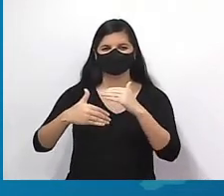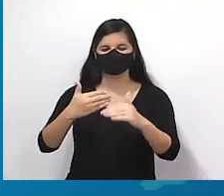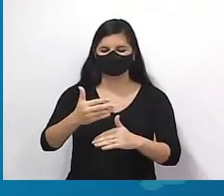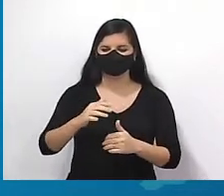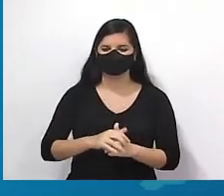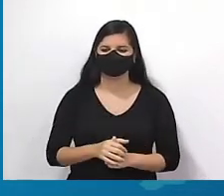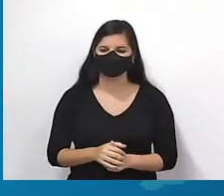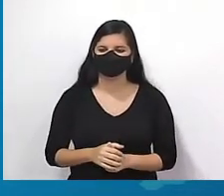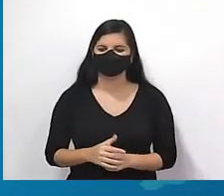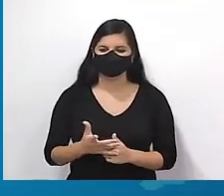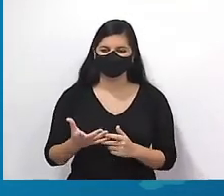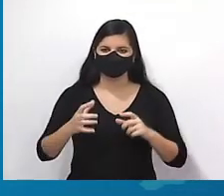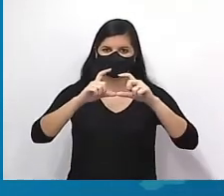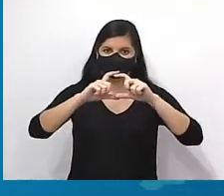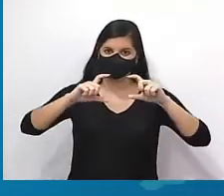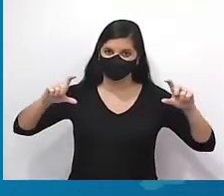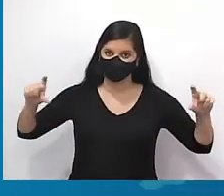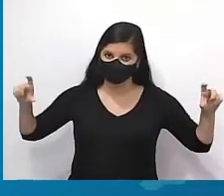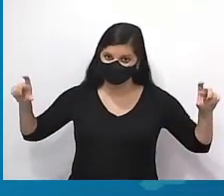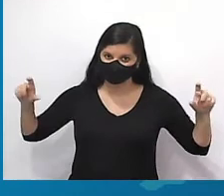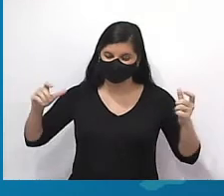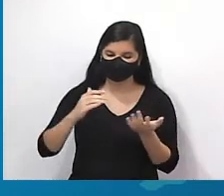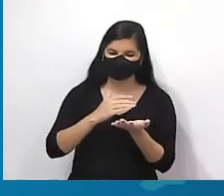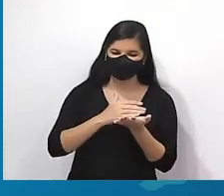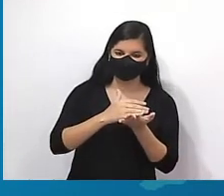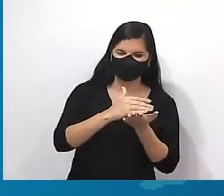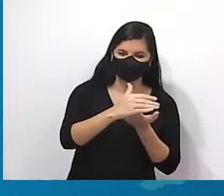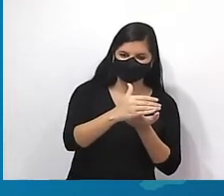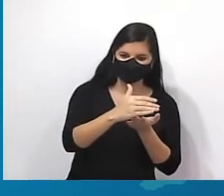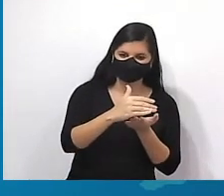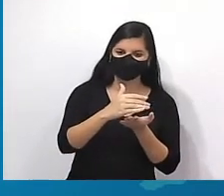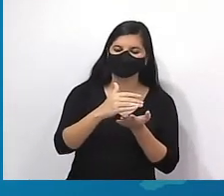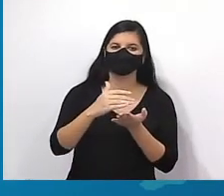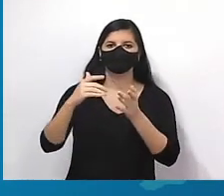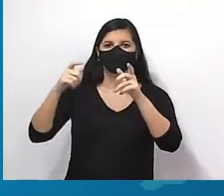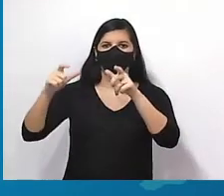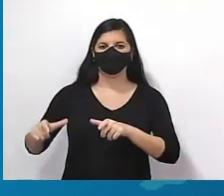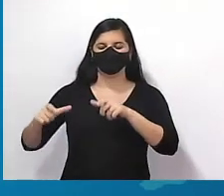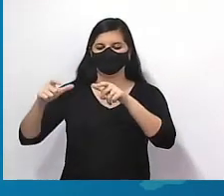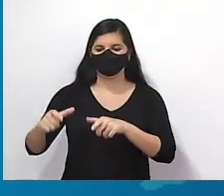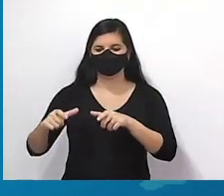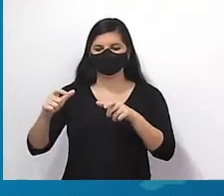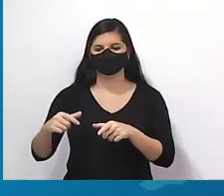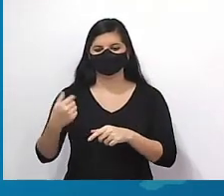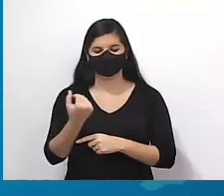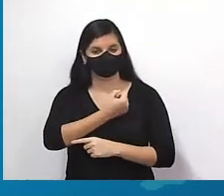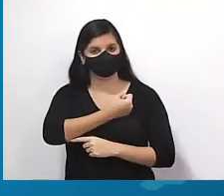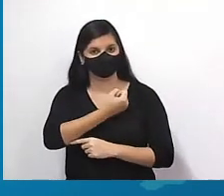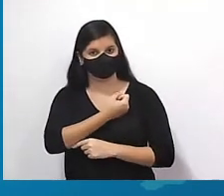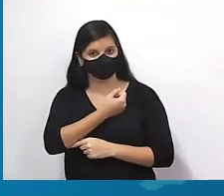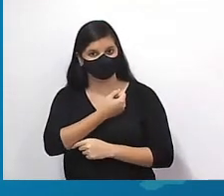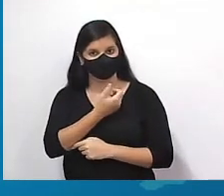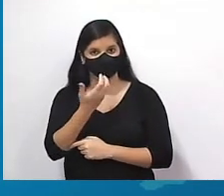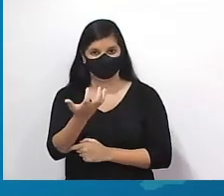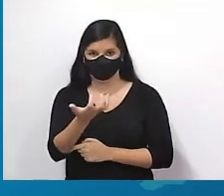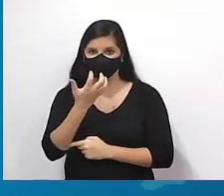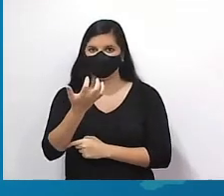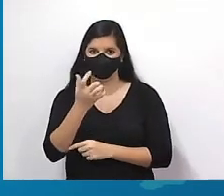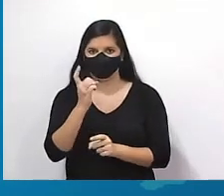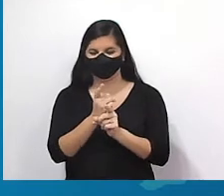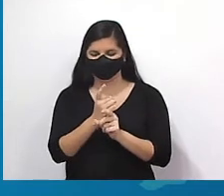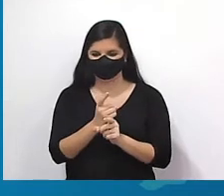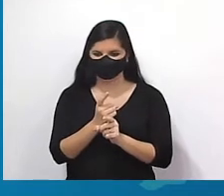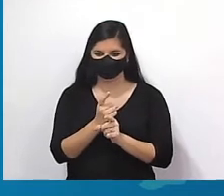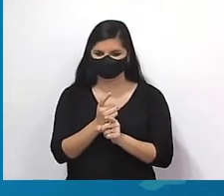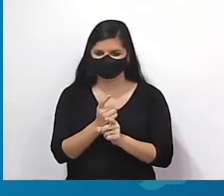pelo fluxograma? Início. Pegamos a posição do termo que pretende se determinar,